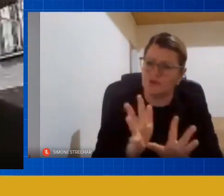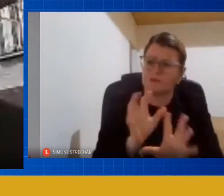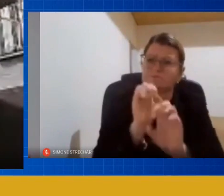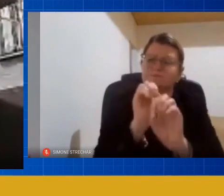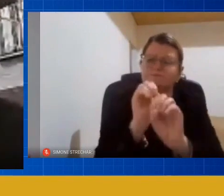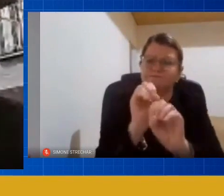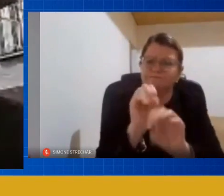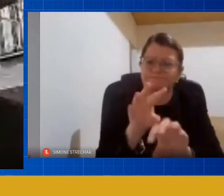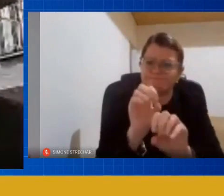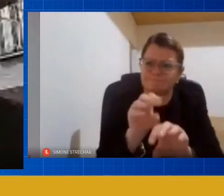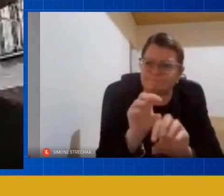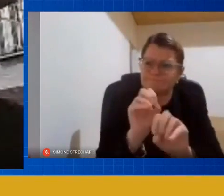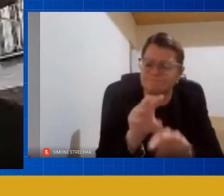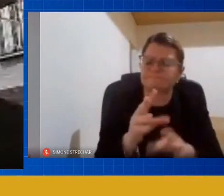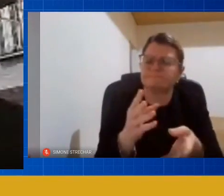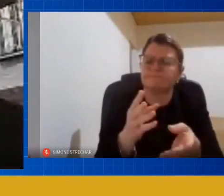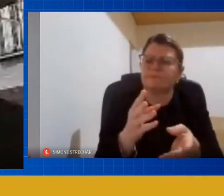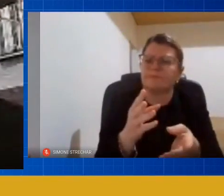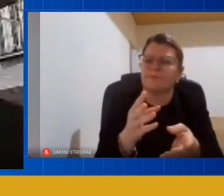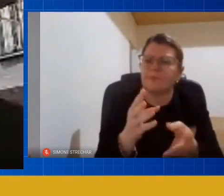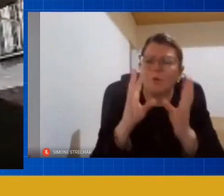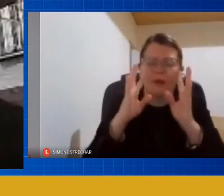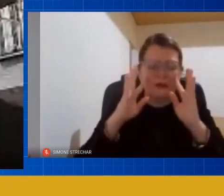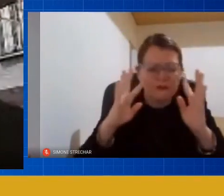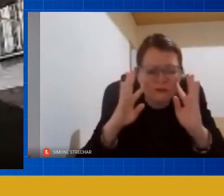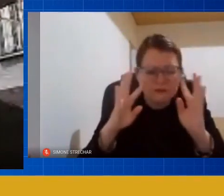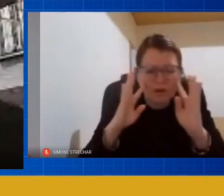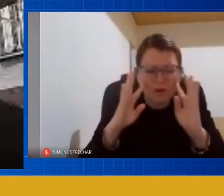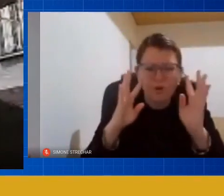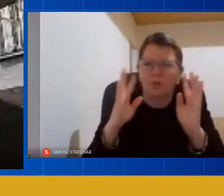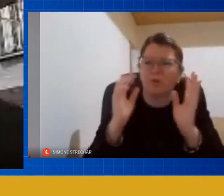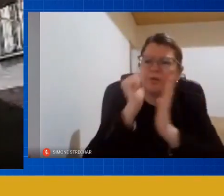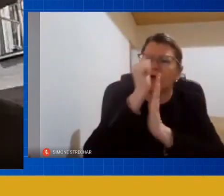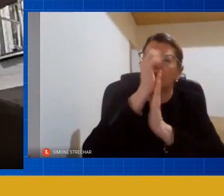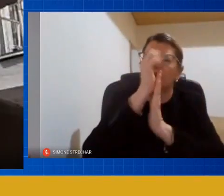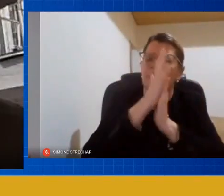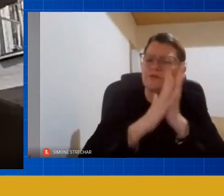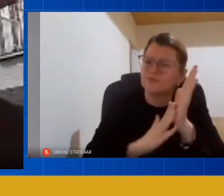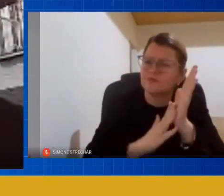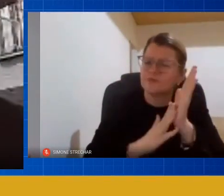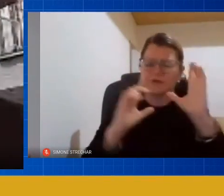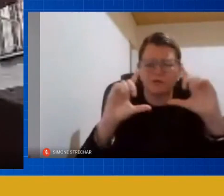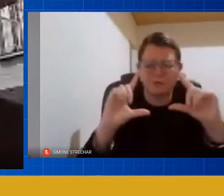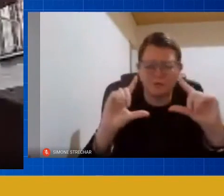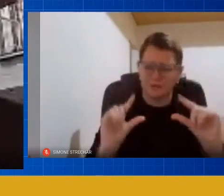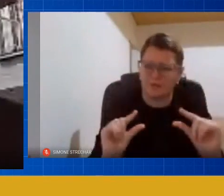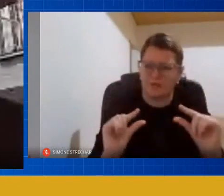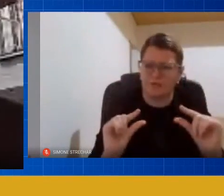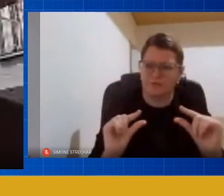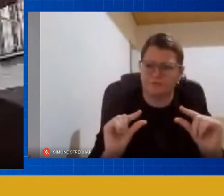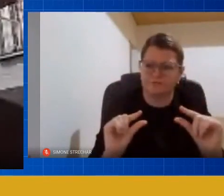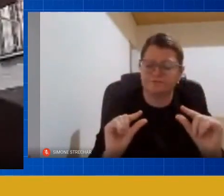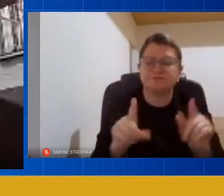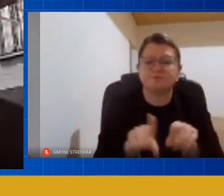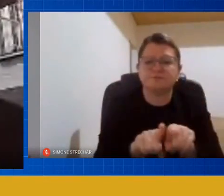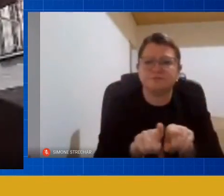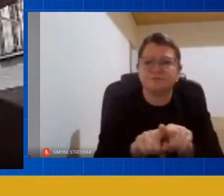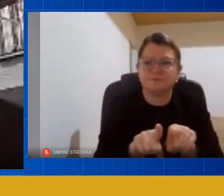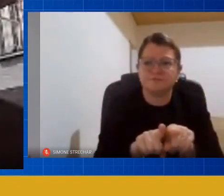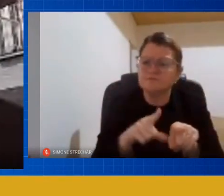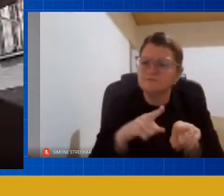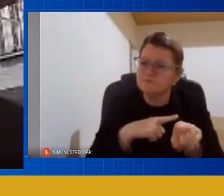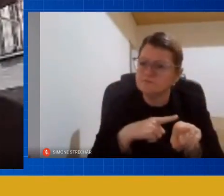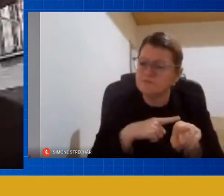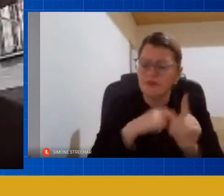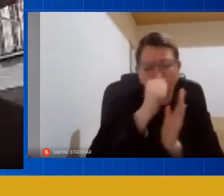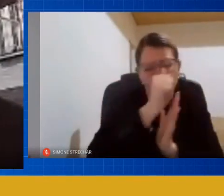escutatória que trabalhava com menos atividade dirigida o tempo todo que direcionava as atividades